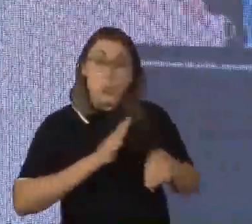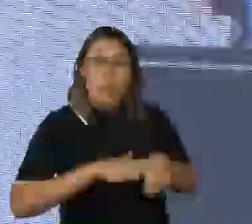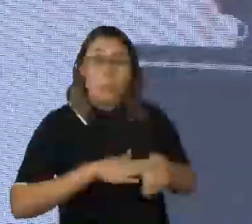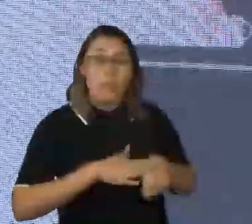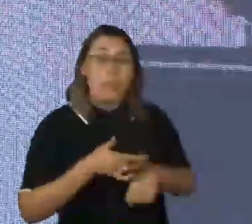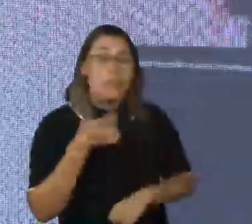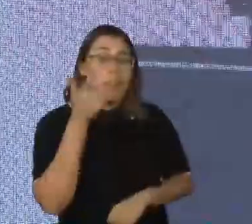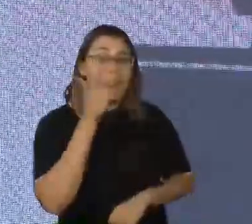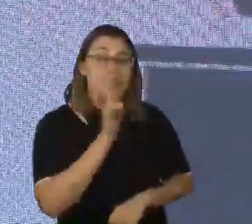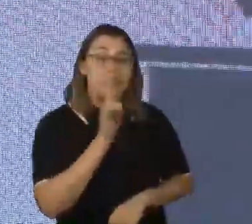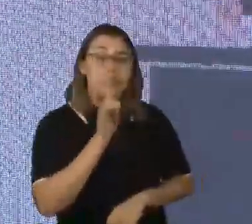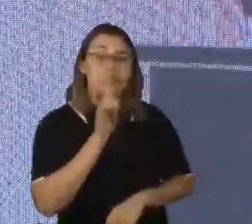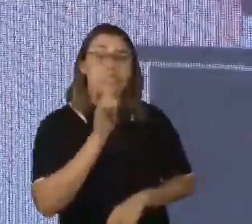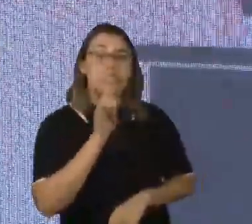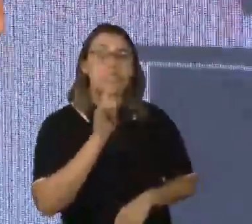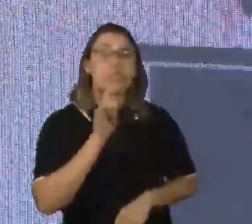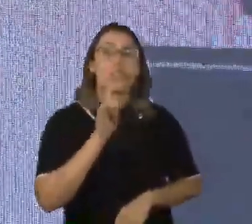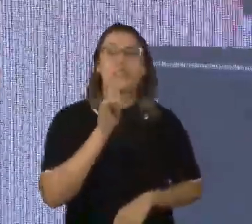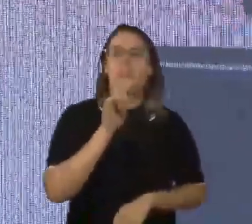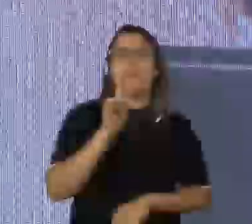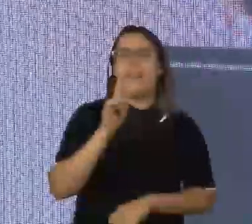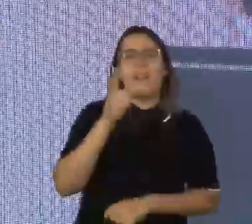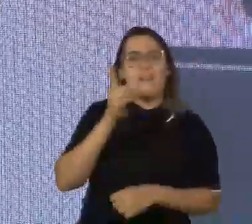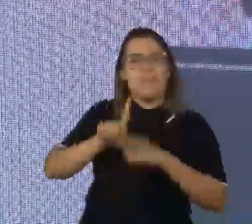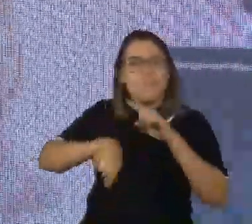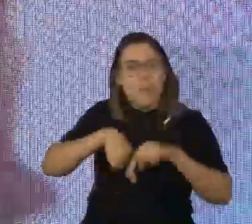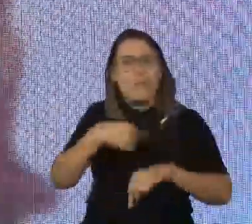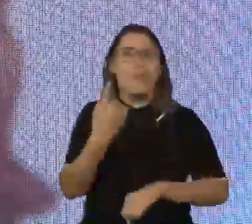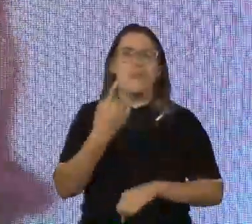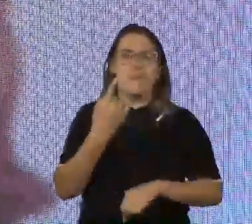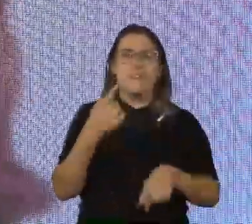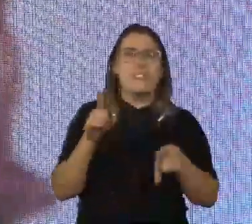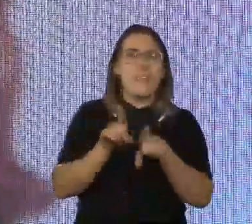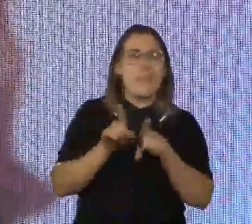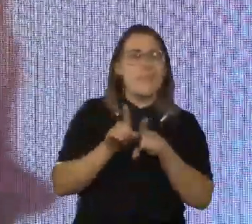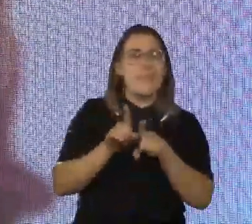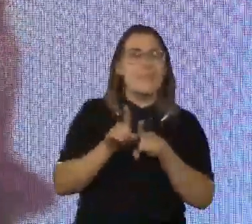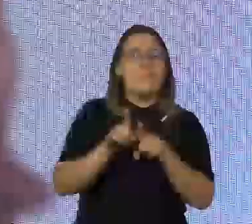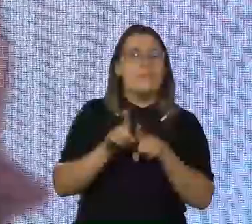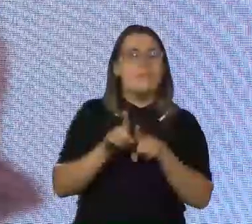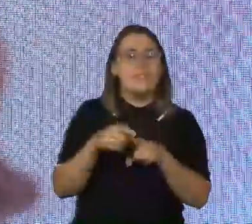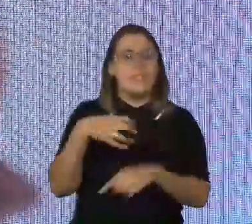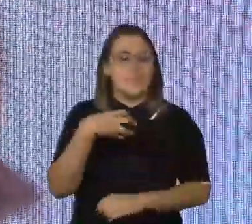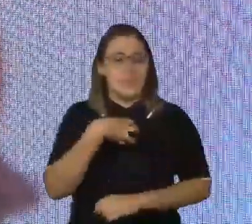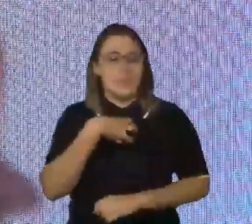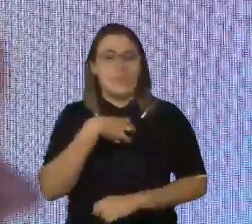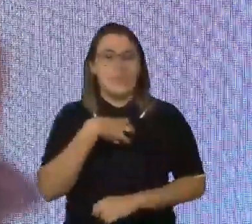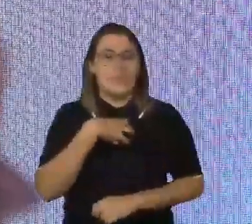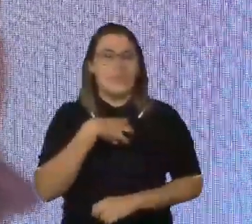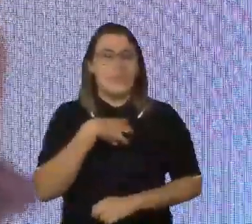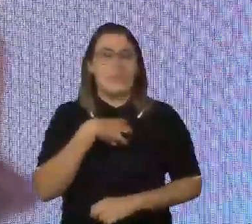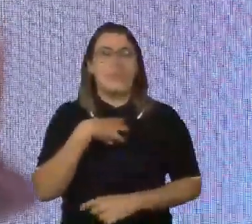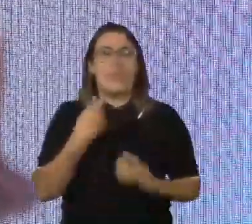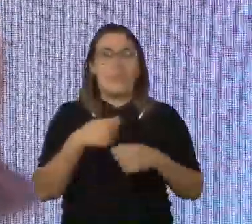possa conviver com sucessos, com insucessos para gerar essa resiliência, inclusive, que